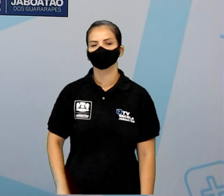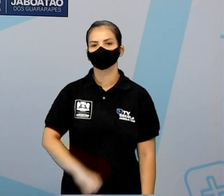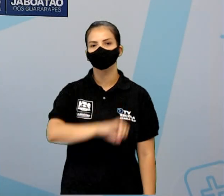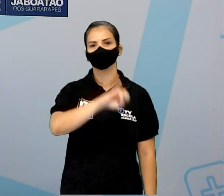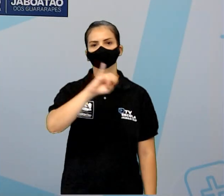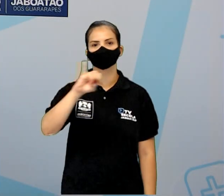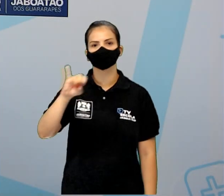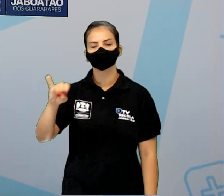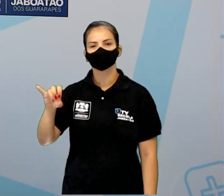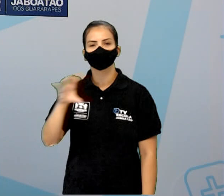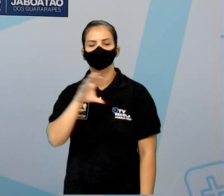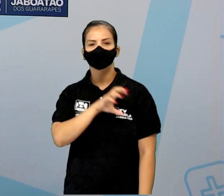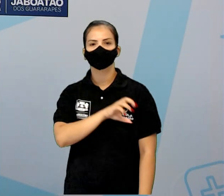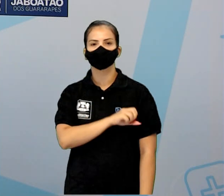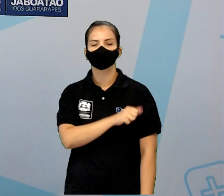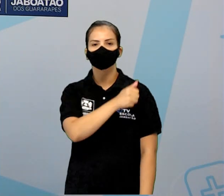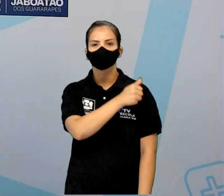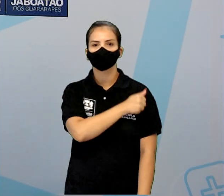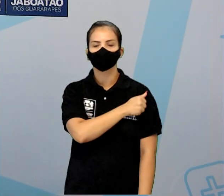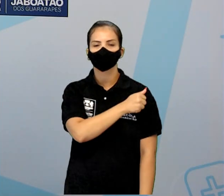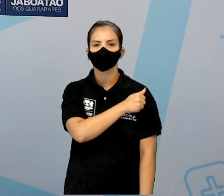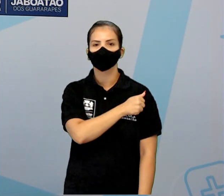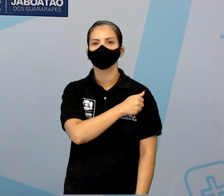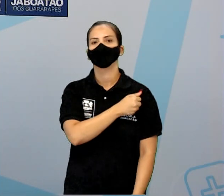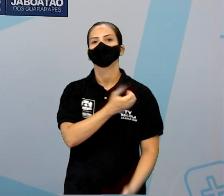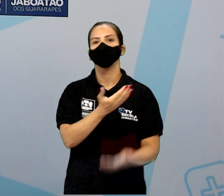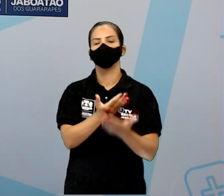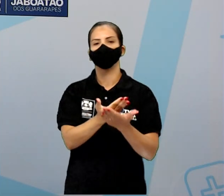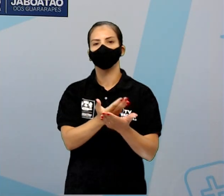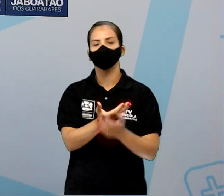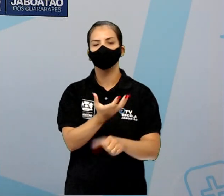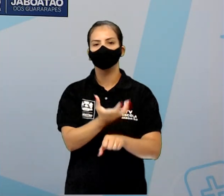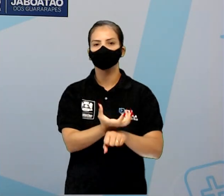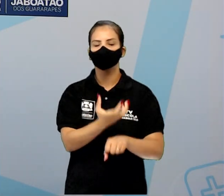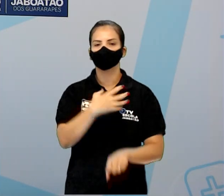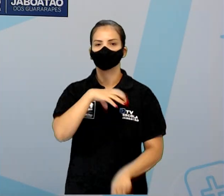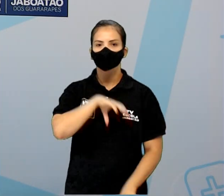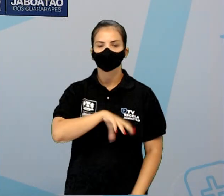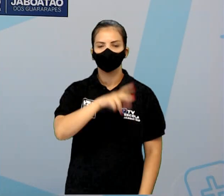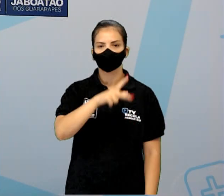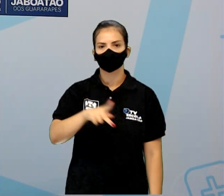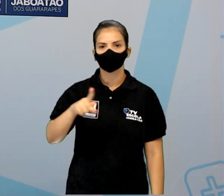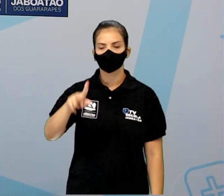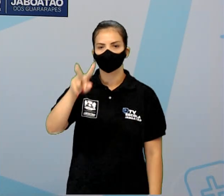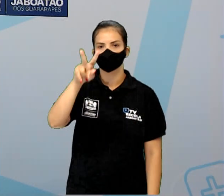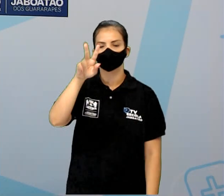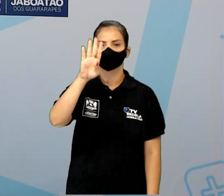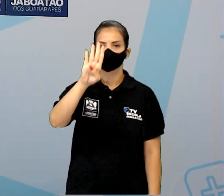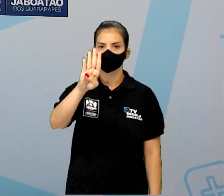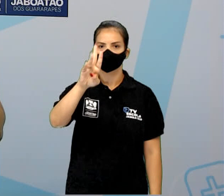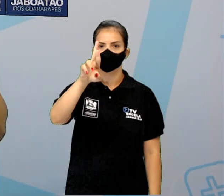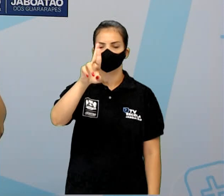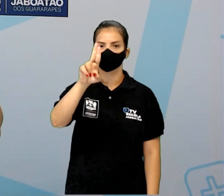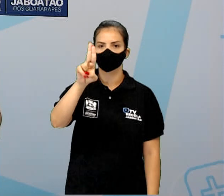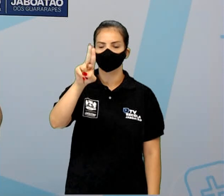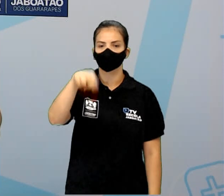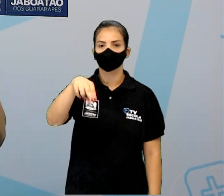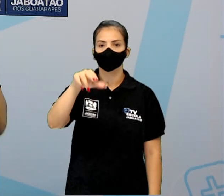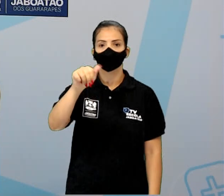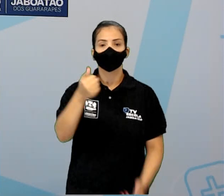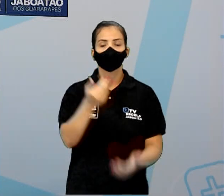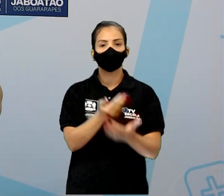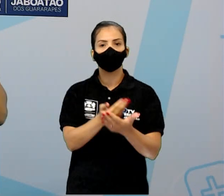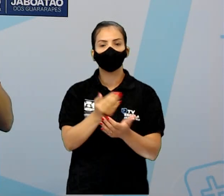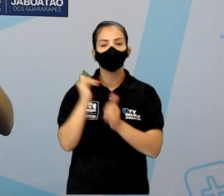Olá, queridos estudantes, para mais uma aula de língua portuguesa. Eu sou a professora Bruna Raquel e a aula de hoje é sobre lendas